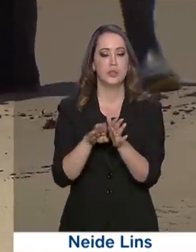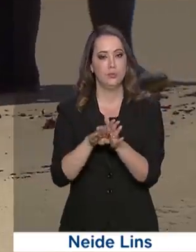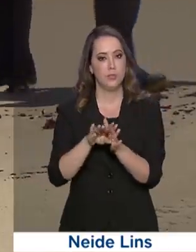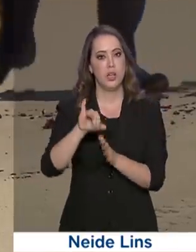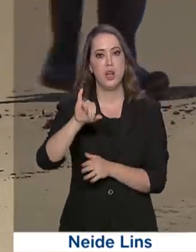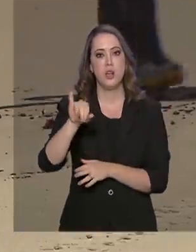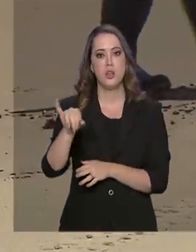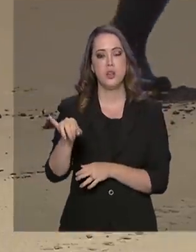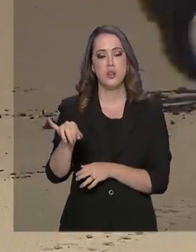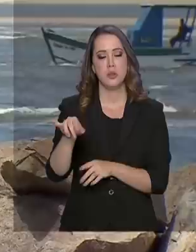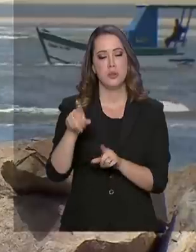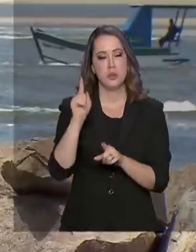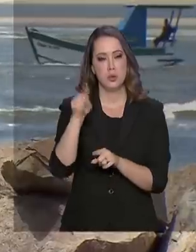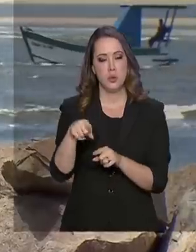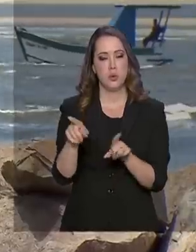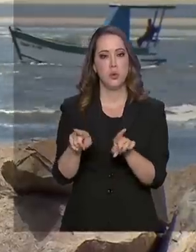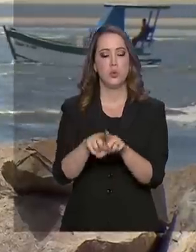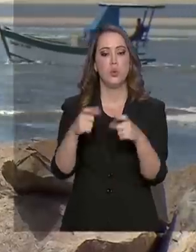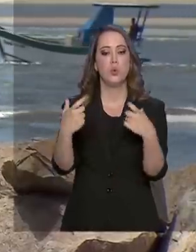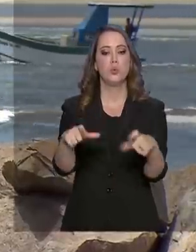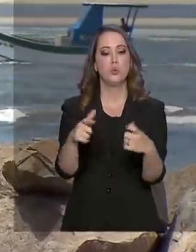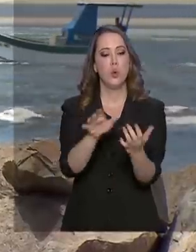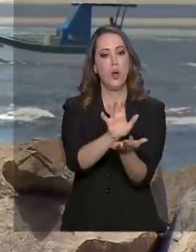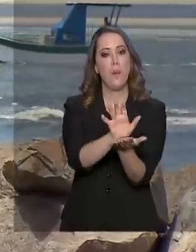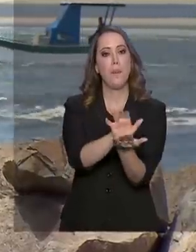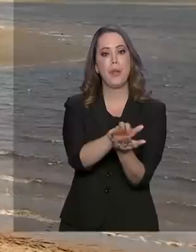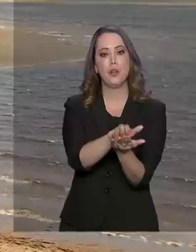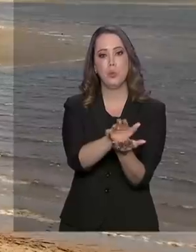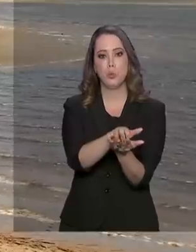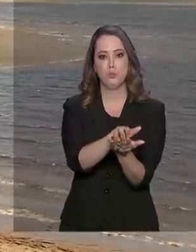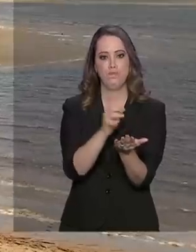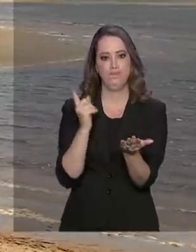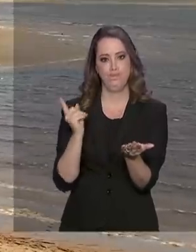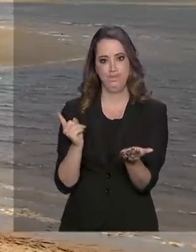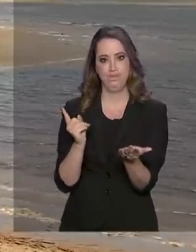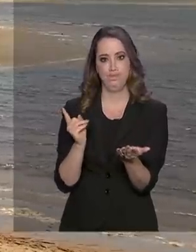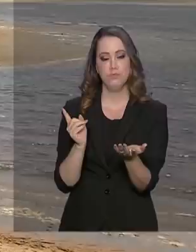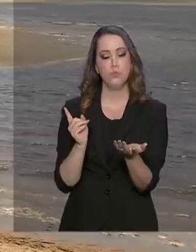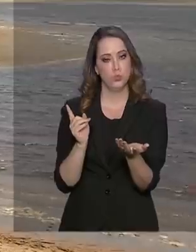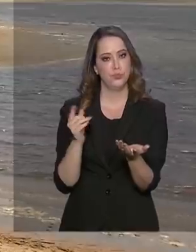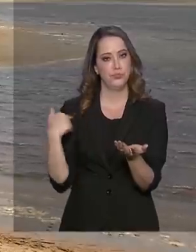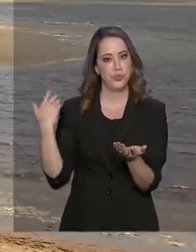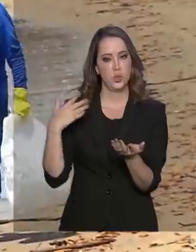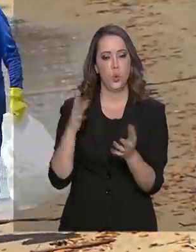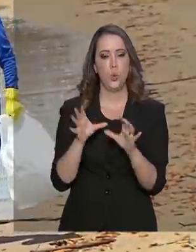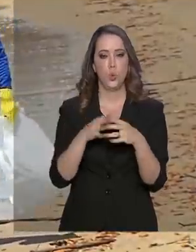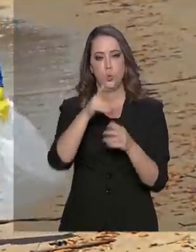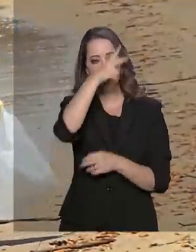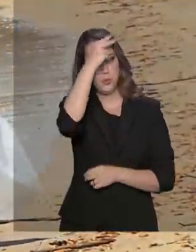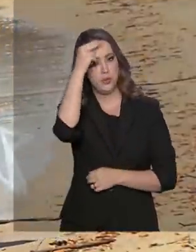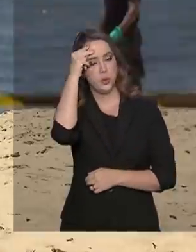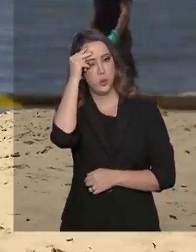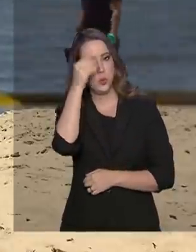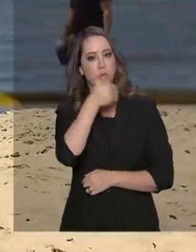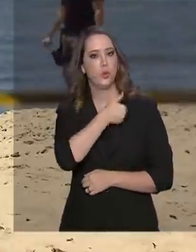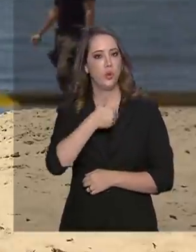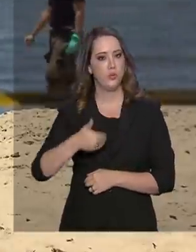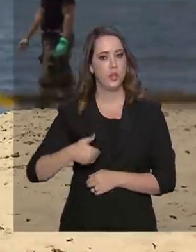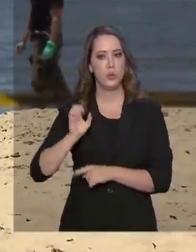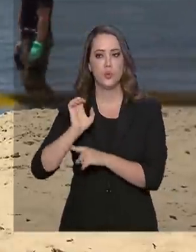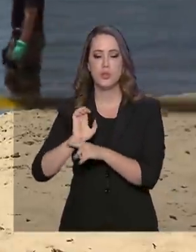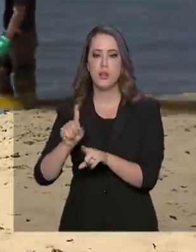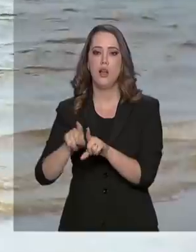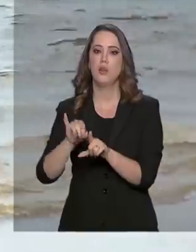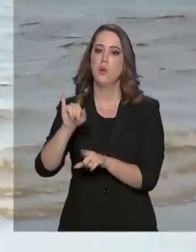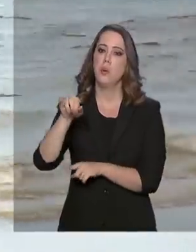Jangada na cidade de Jaboatão dos Guararapes, em Pernambuco. Desde então, equipes da Prefeitura, do Governo do Estado, do Ibama e